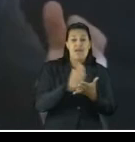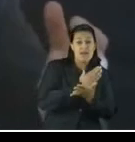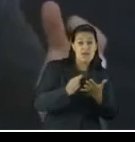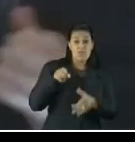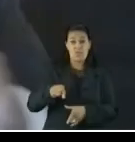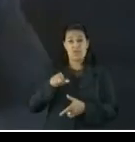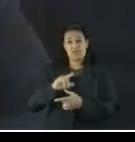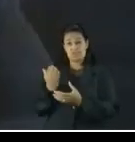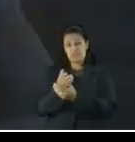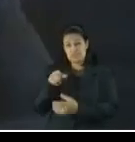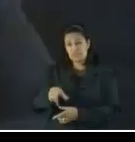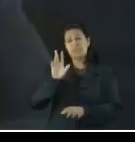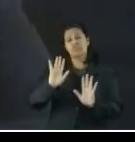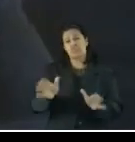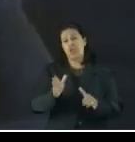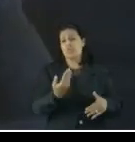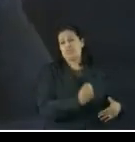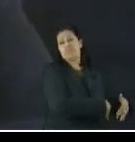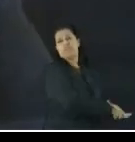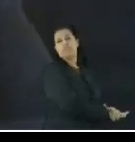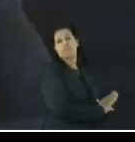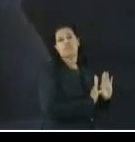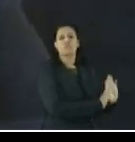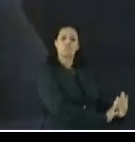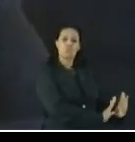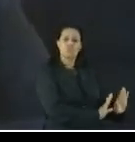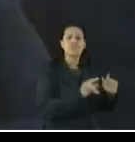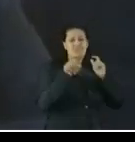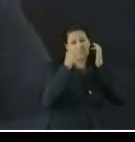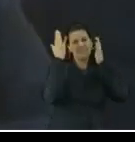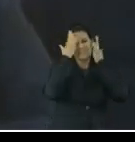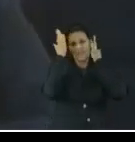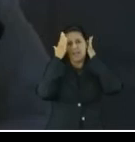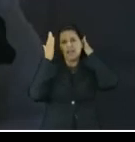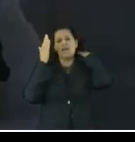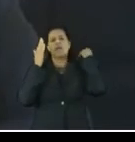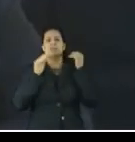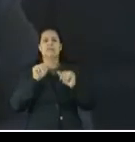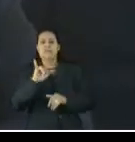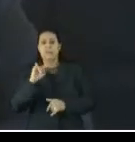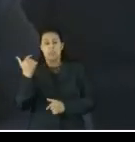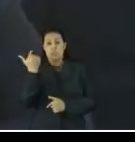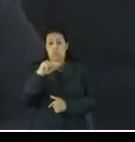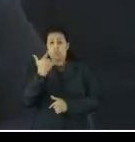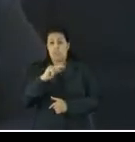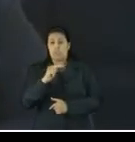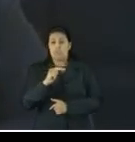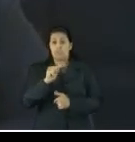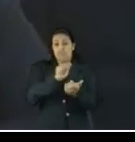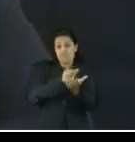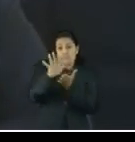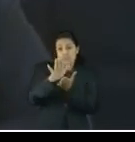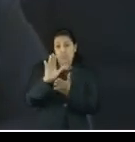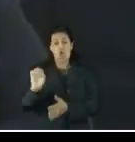Você nem sabe que, se não for para... Se não houver demissão ou